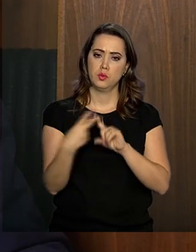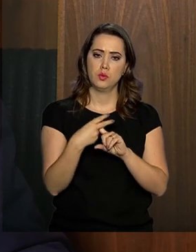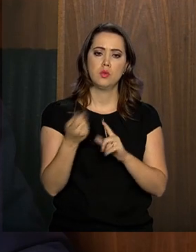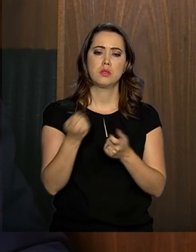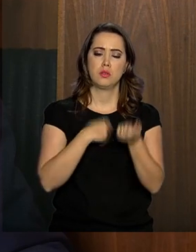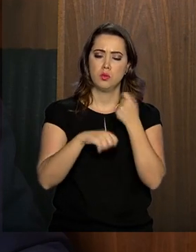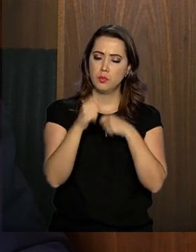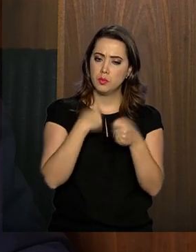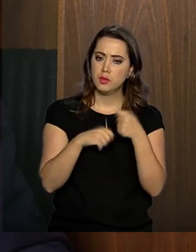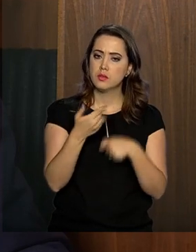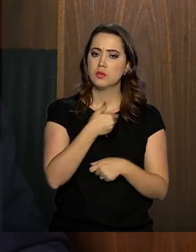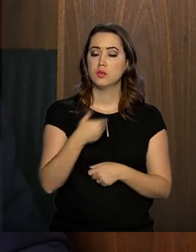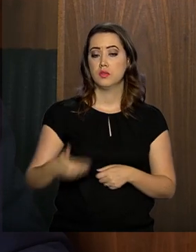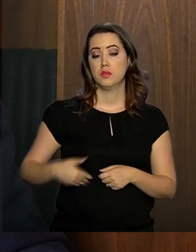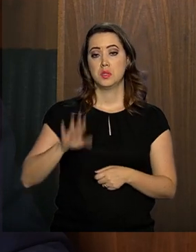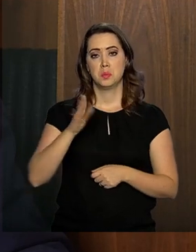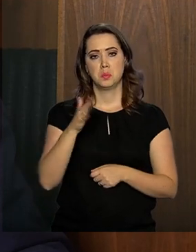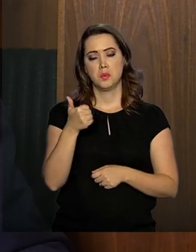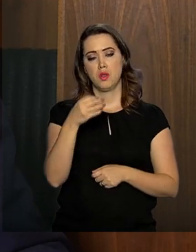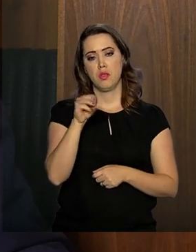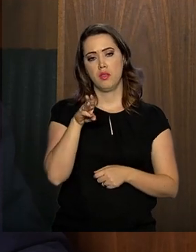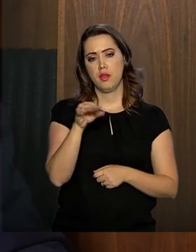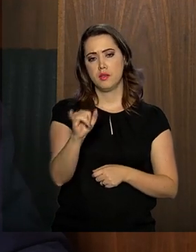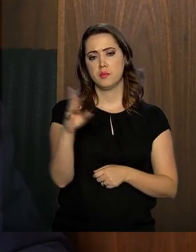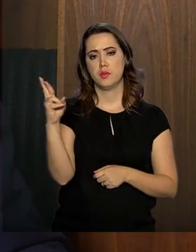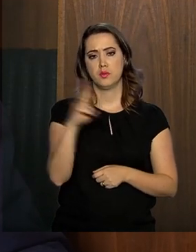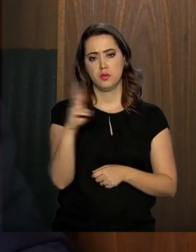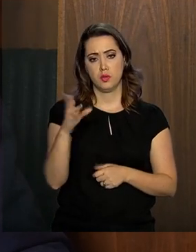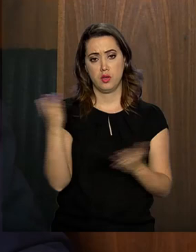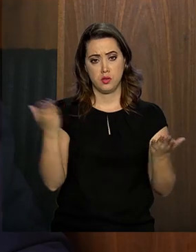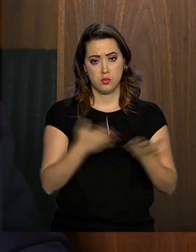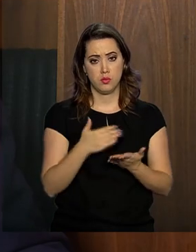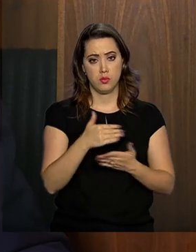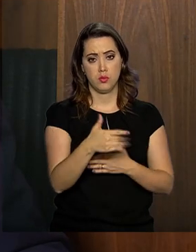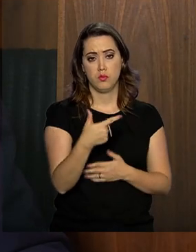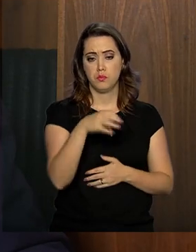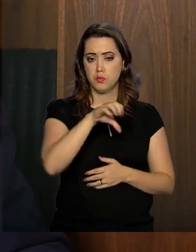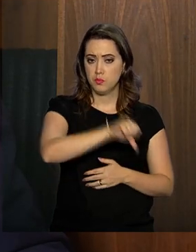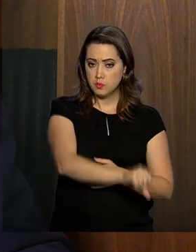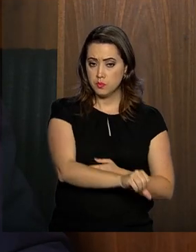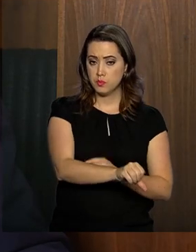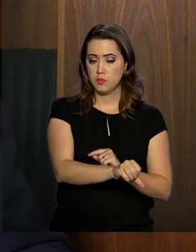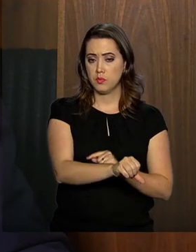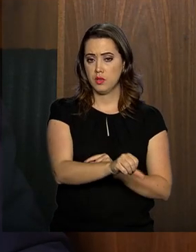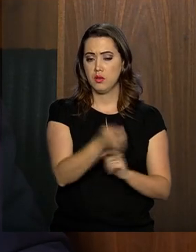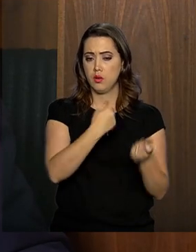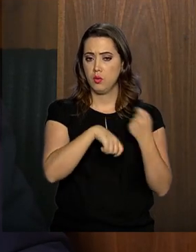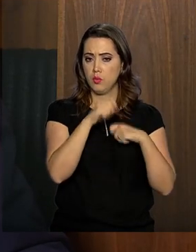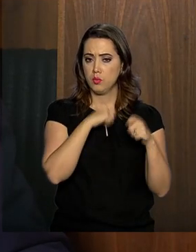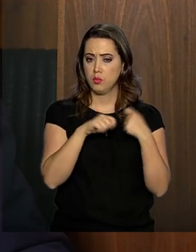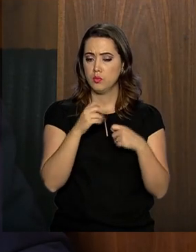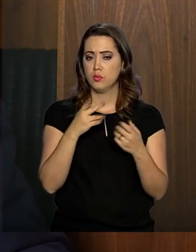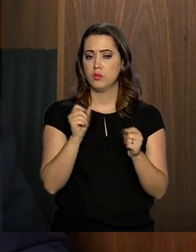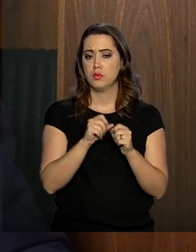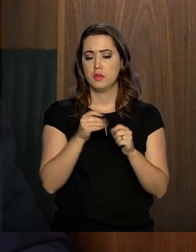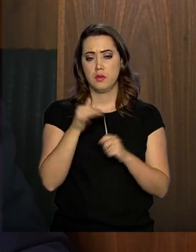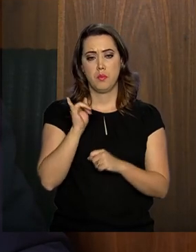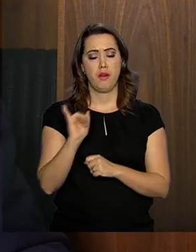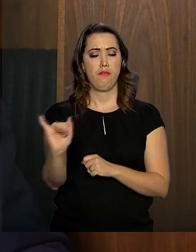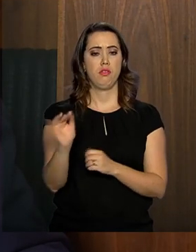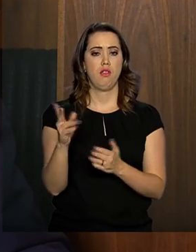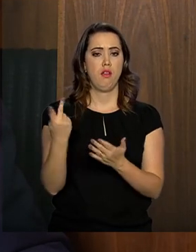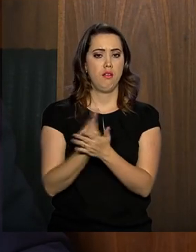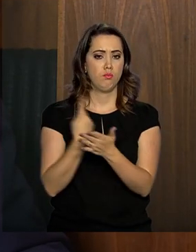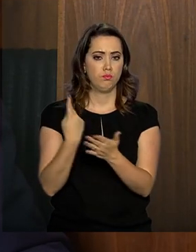os cofres públicos, em torno de 10 bilhões de reais agora, em 2019, em economia feita no combate a